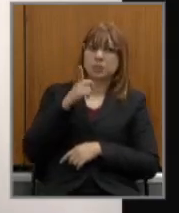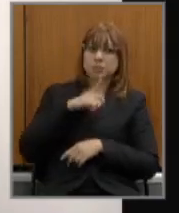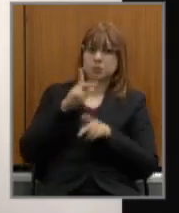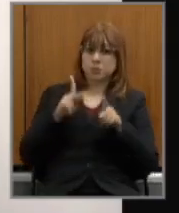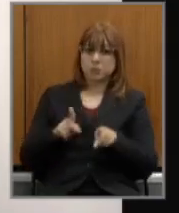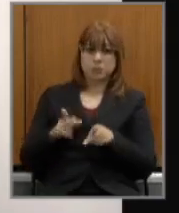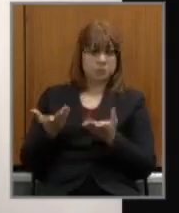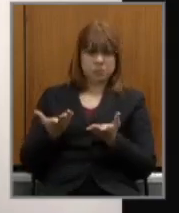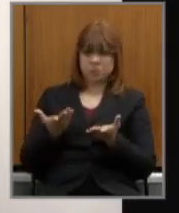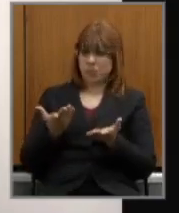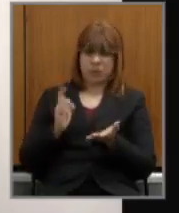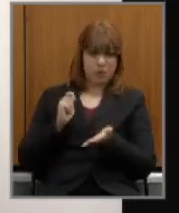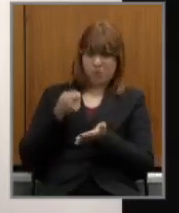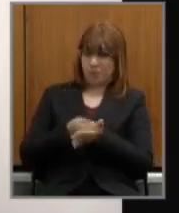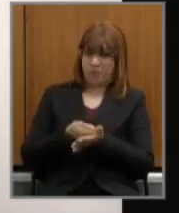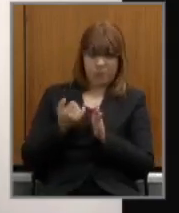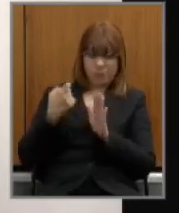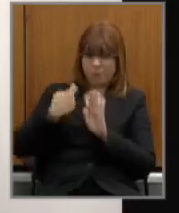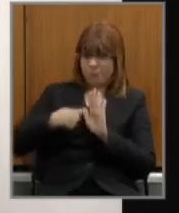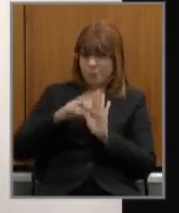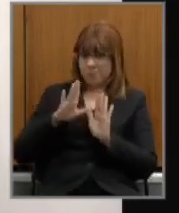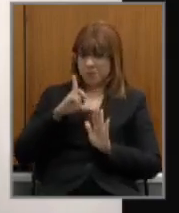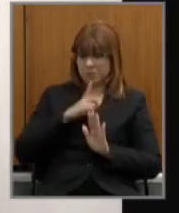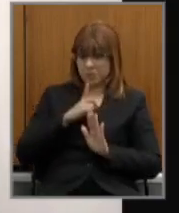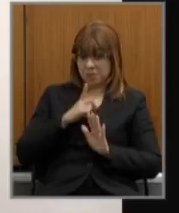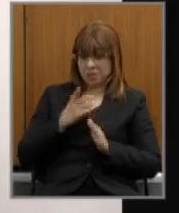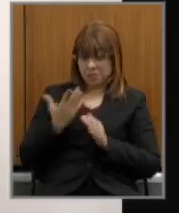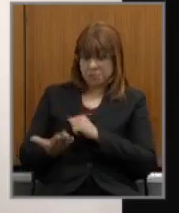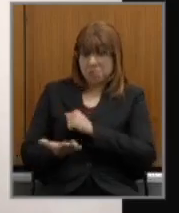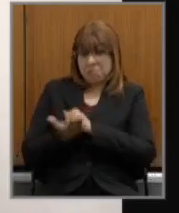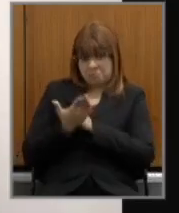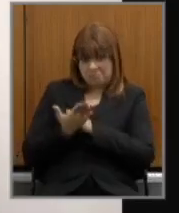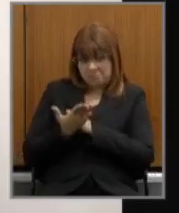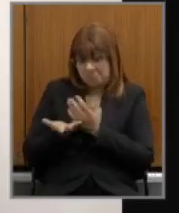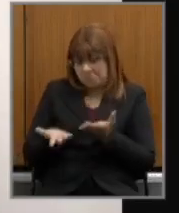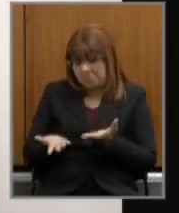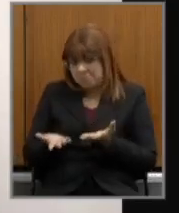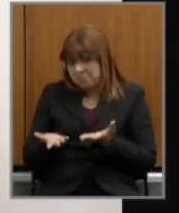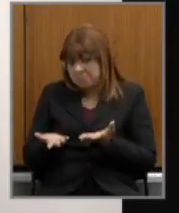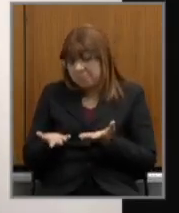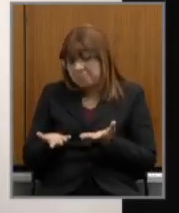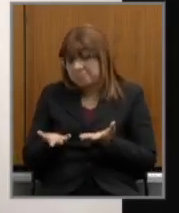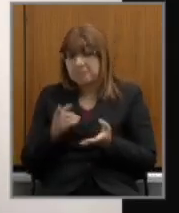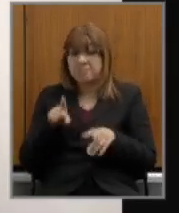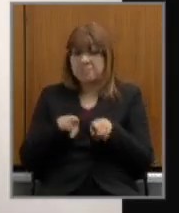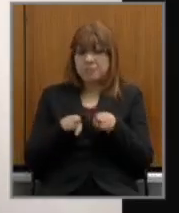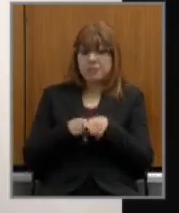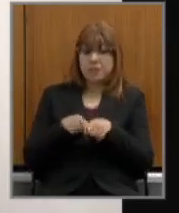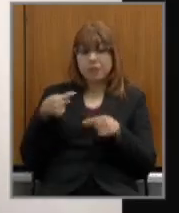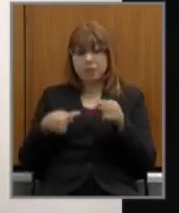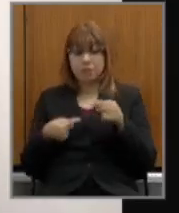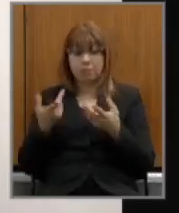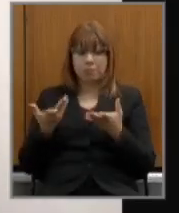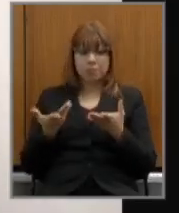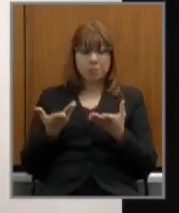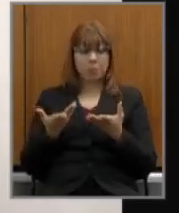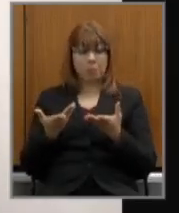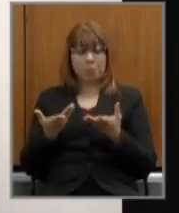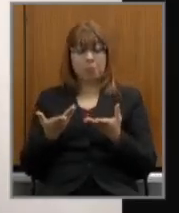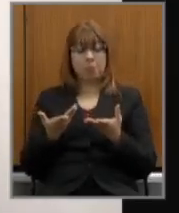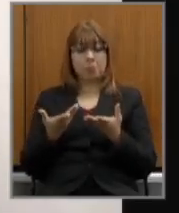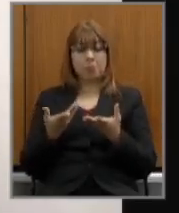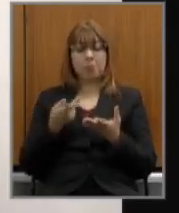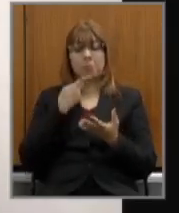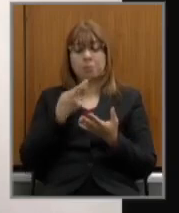especial benefício fiscal queria saber também a polêmica da discussão de 5 bilhões que estudos